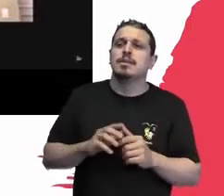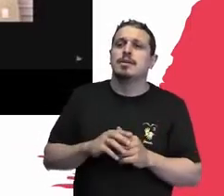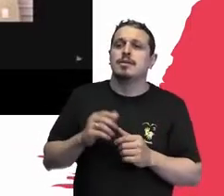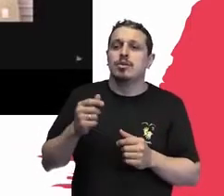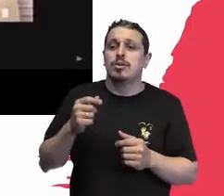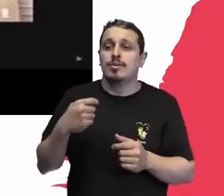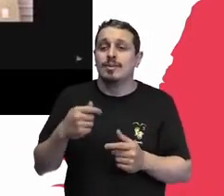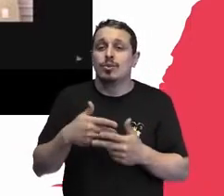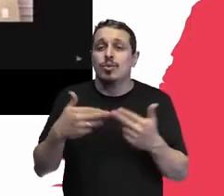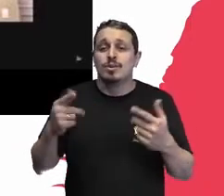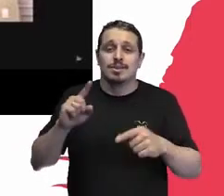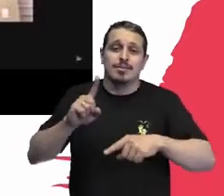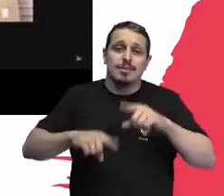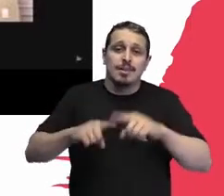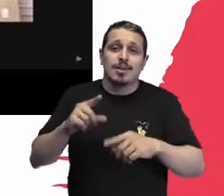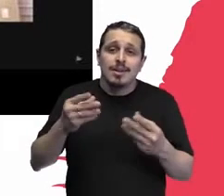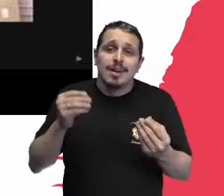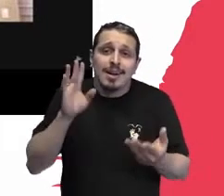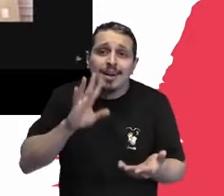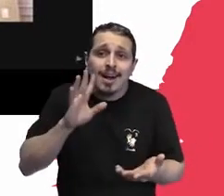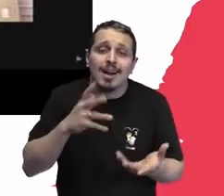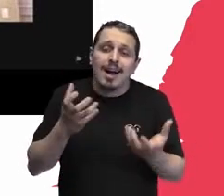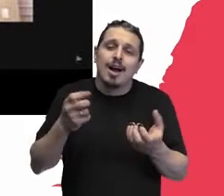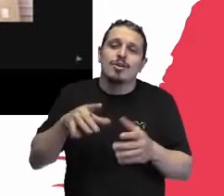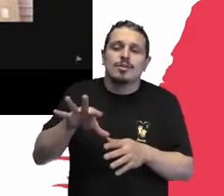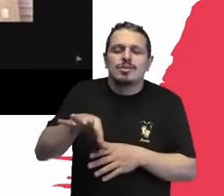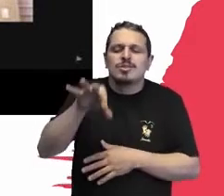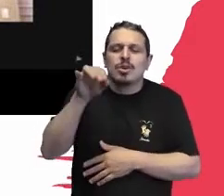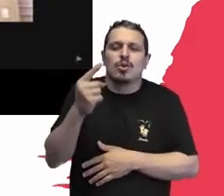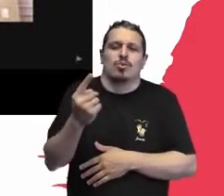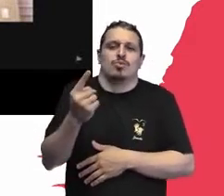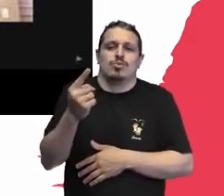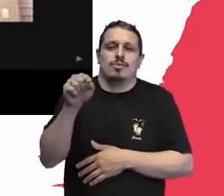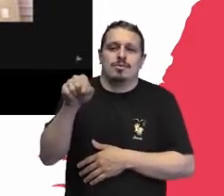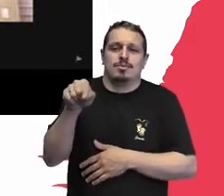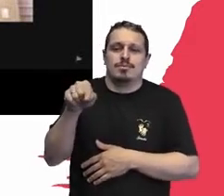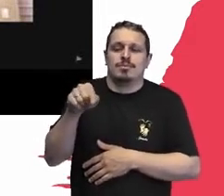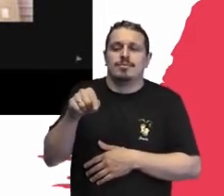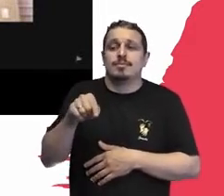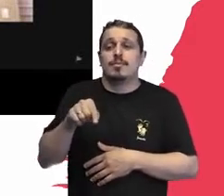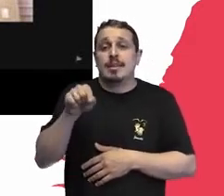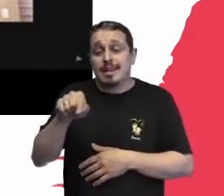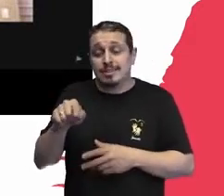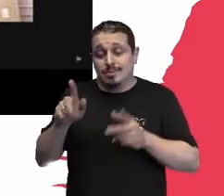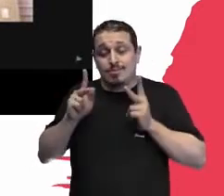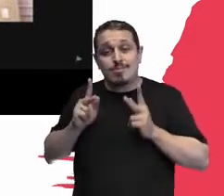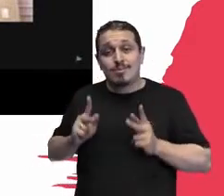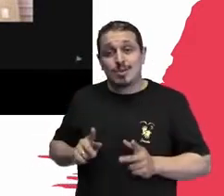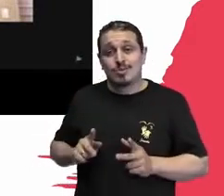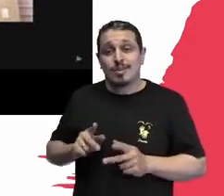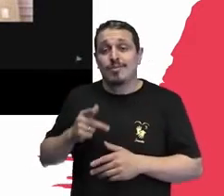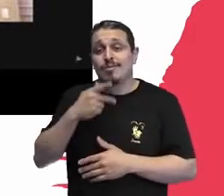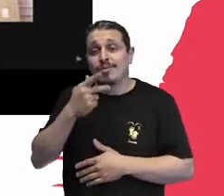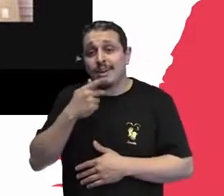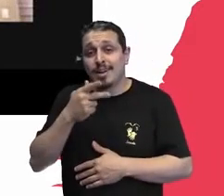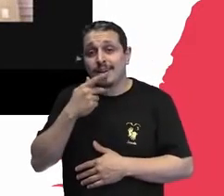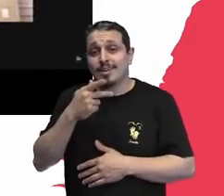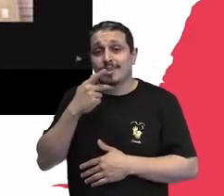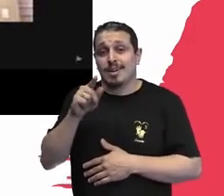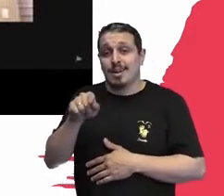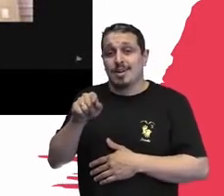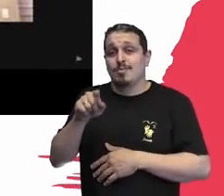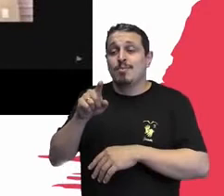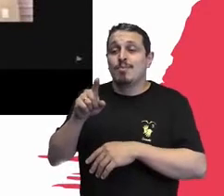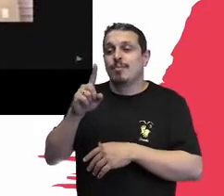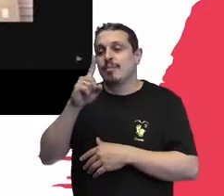material legal, mas a gente escolheu aqui, quase que aleatoriamente, algumas pessoas, para dar o depoimento, são pais, e também,